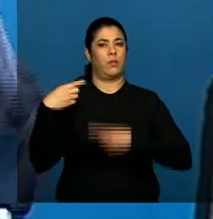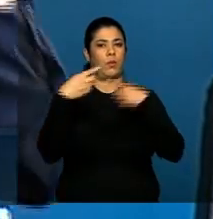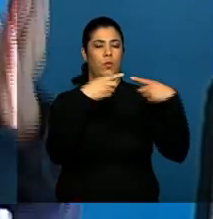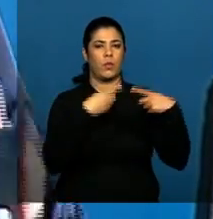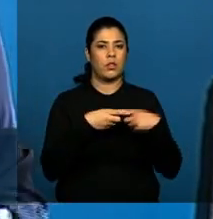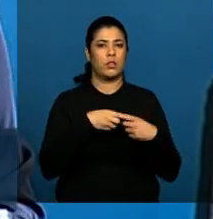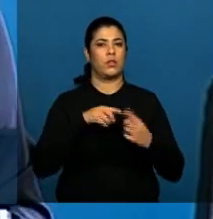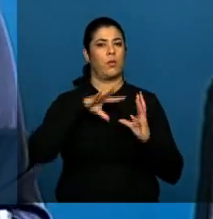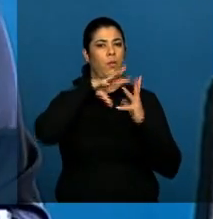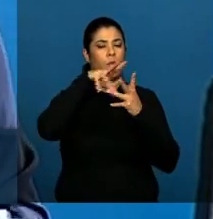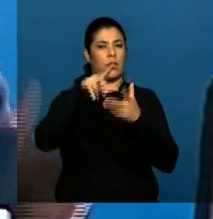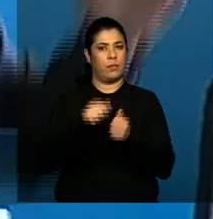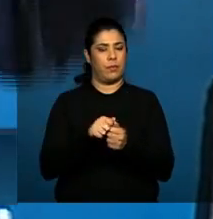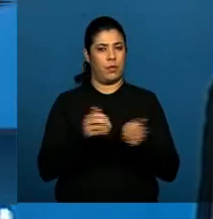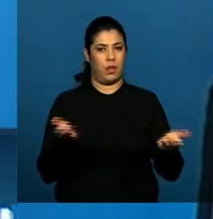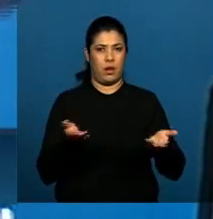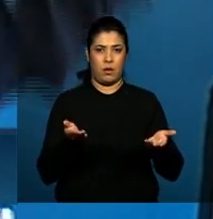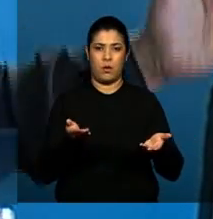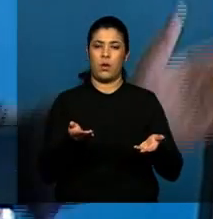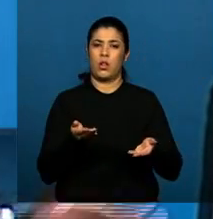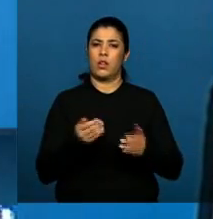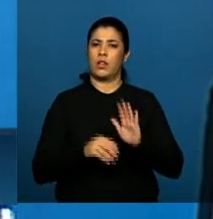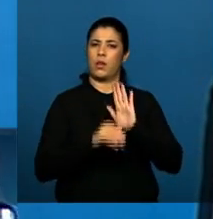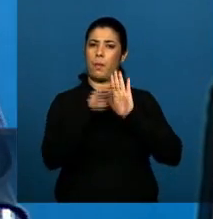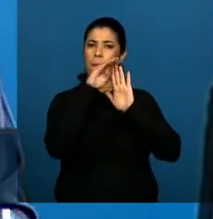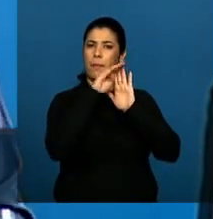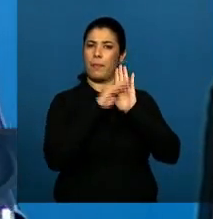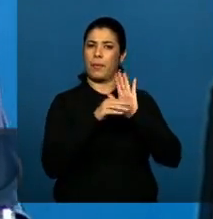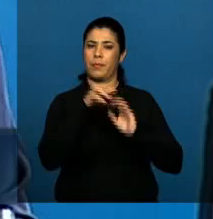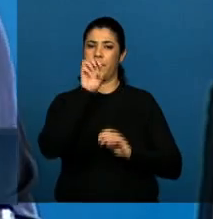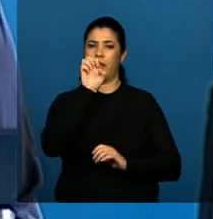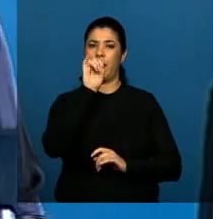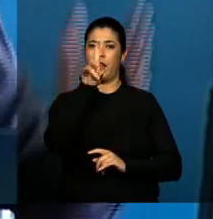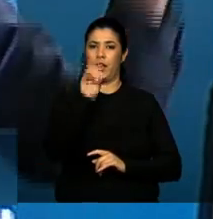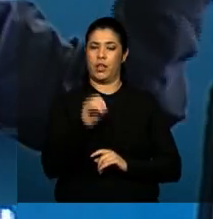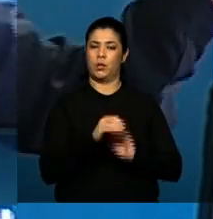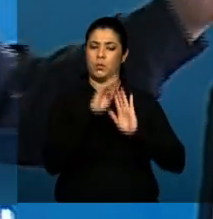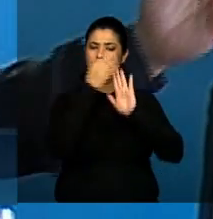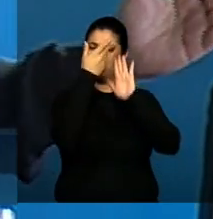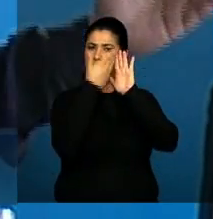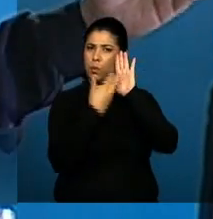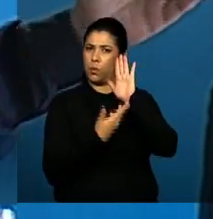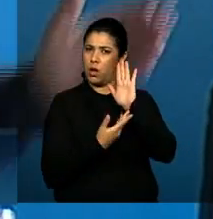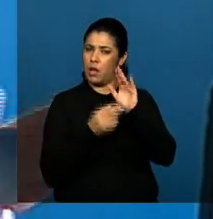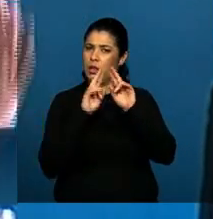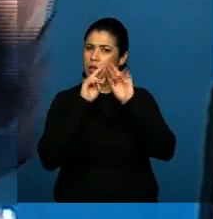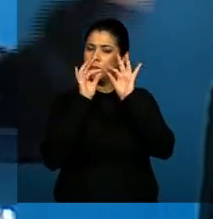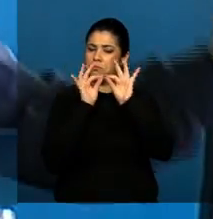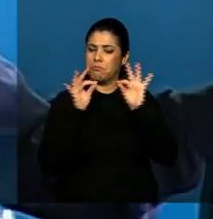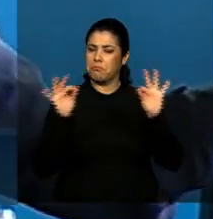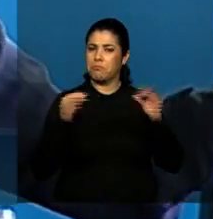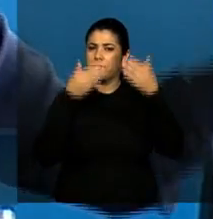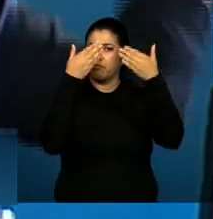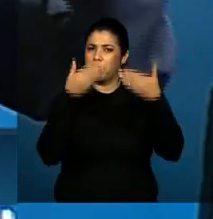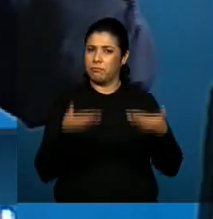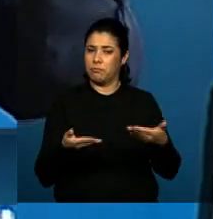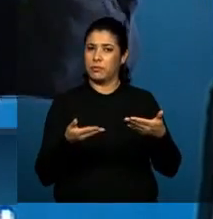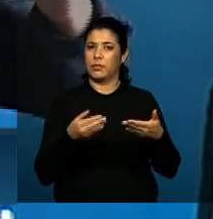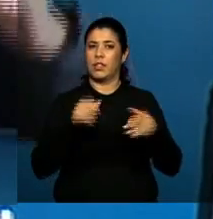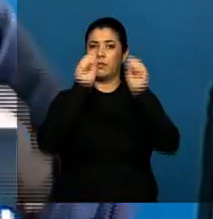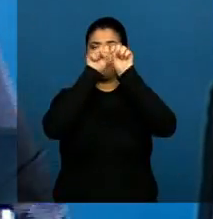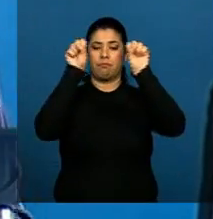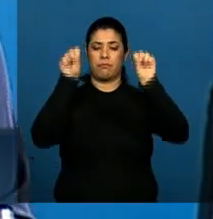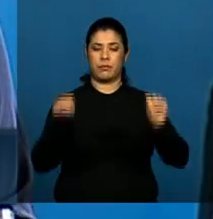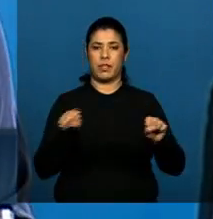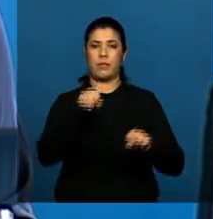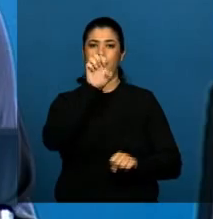Eu convido a todos, todos esses eixos estão detalhados já na nossa plataforma, da mesma forma que os